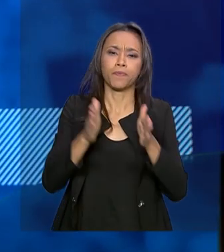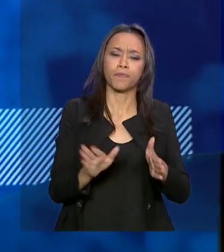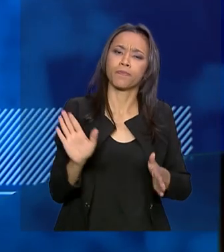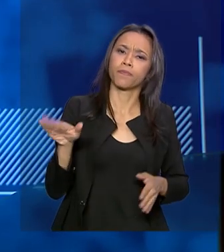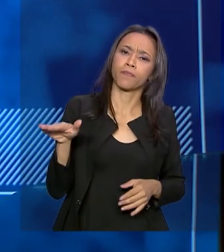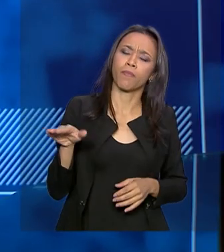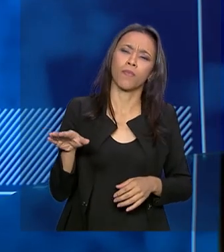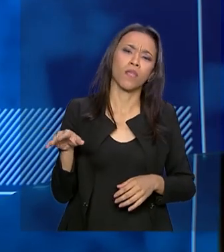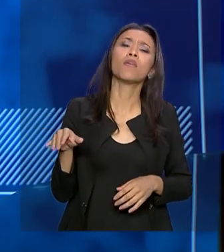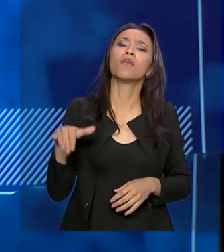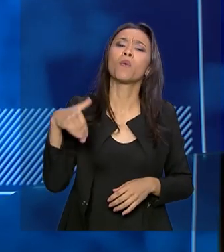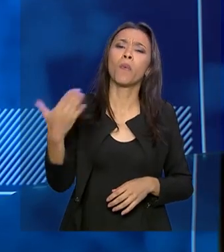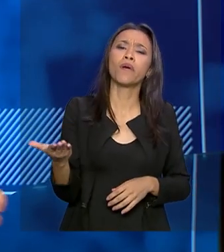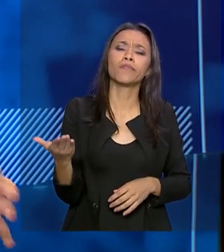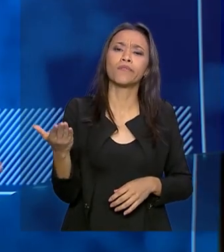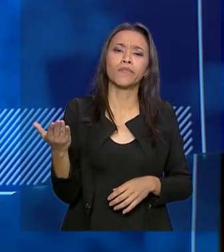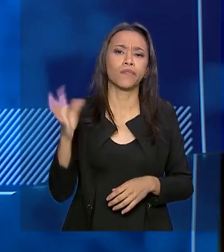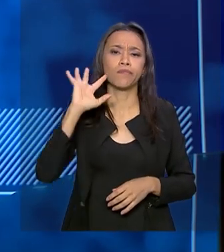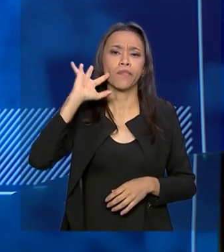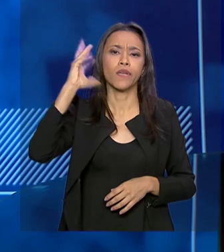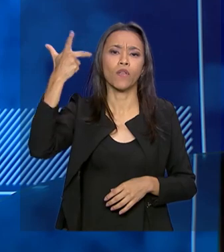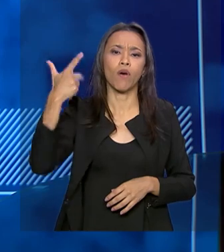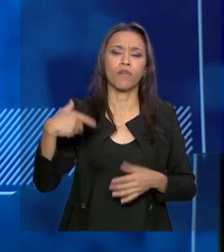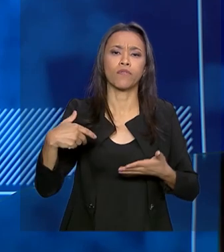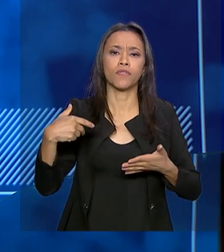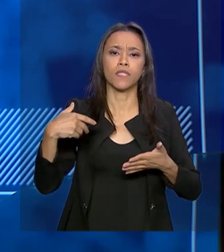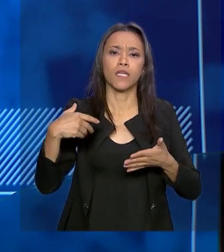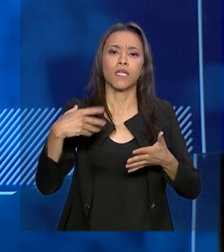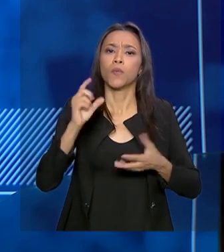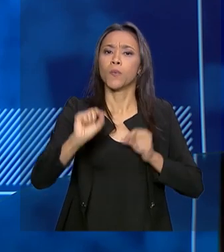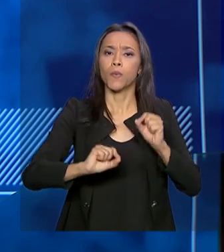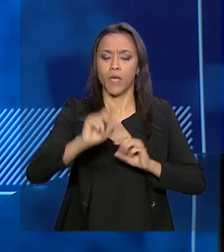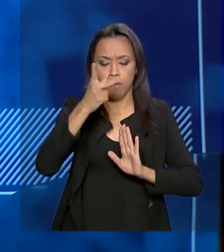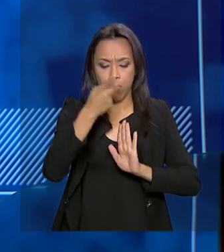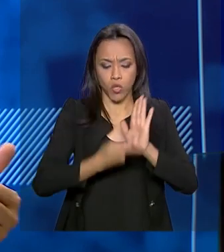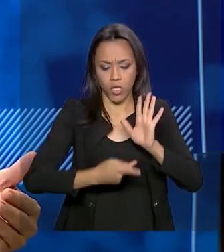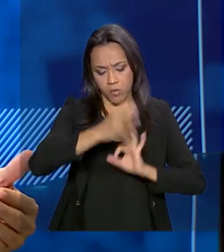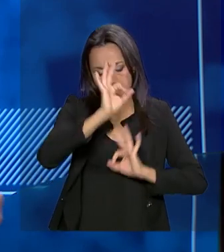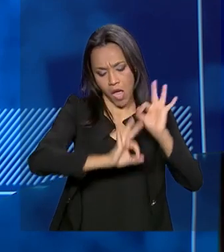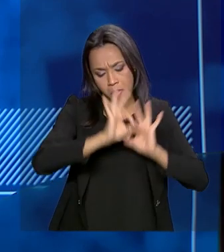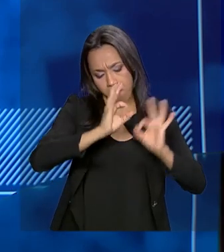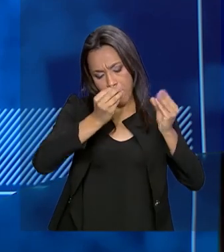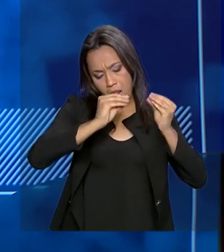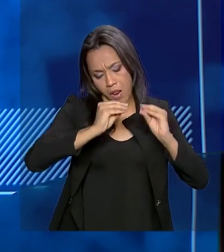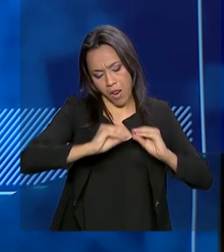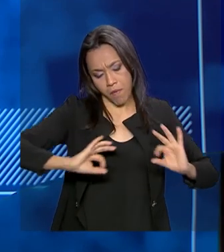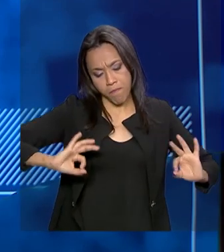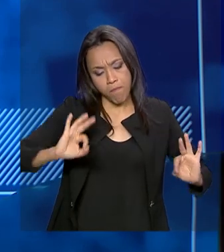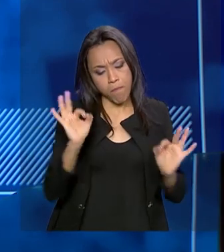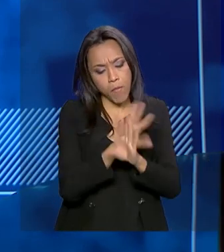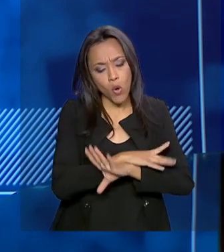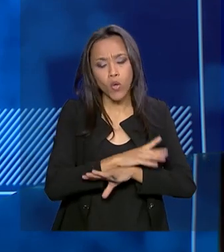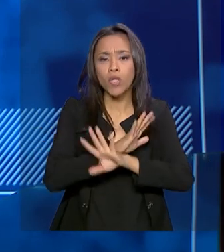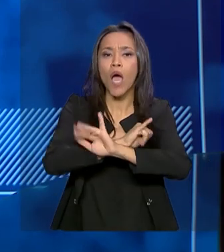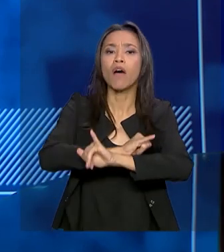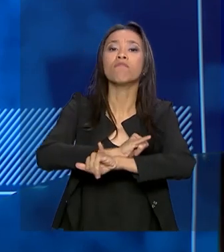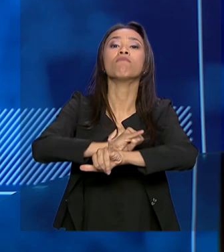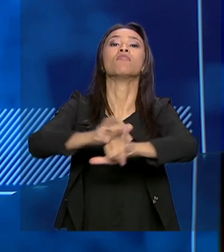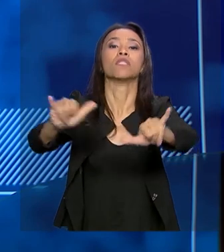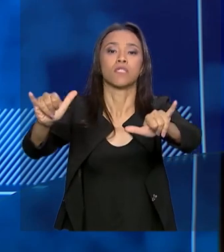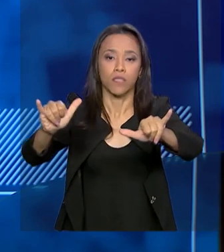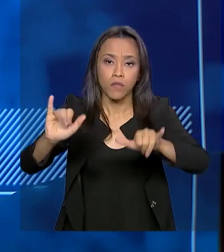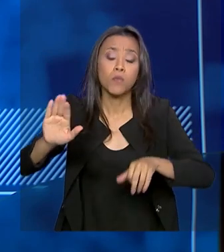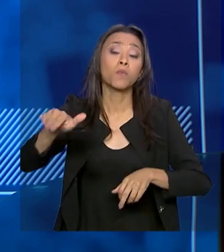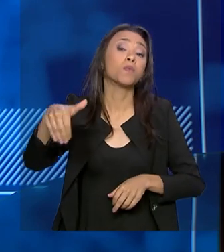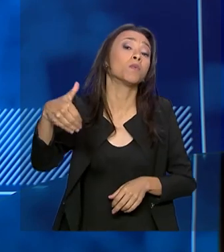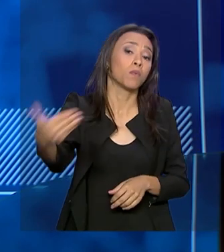que vai ter essa definição da finalização do projeto? Vai ter uma coletiva? Como é que vai ser o anúncio público